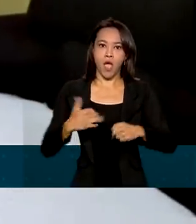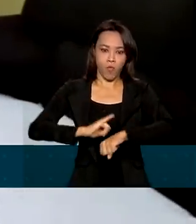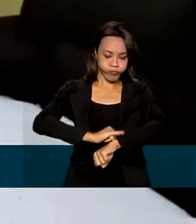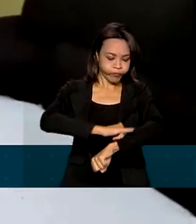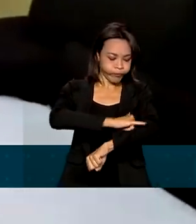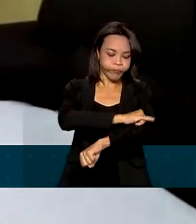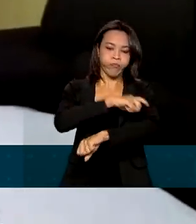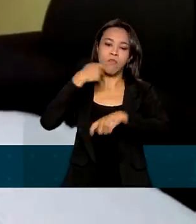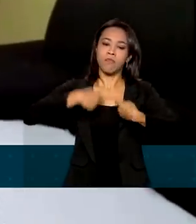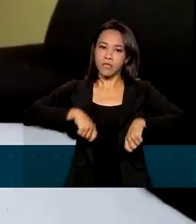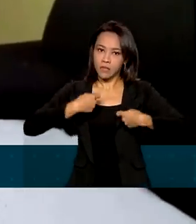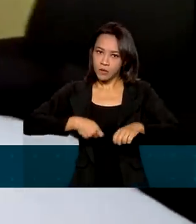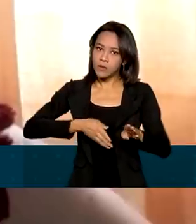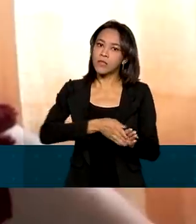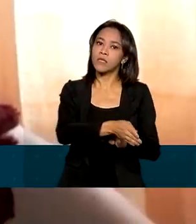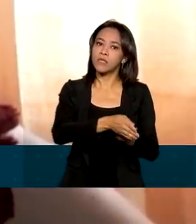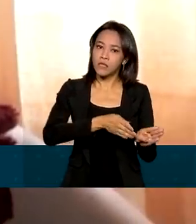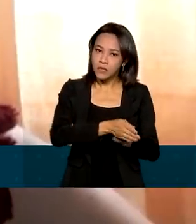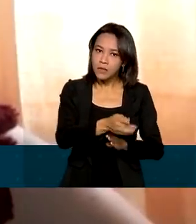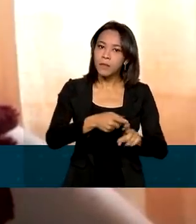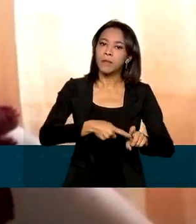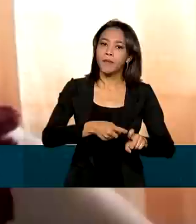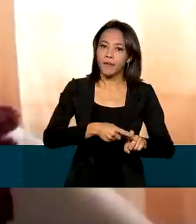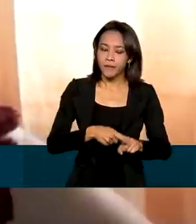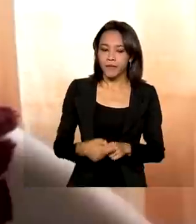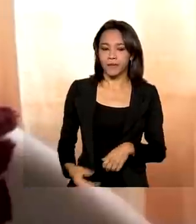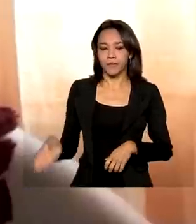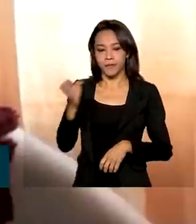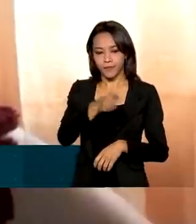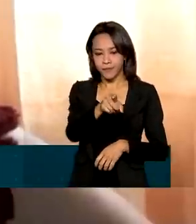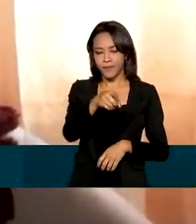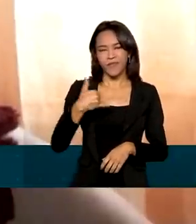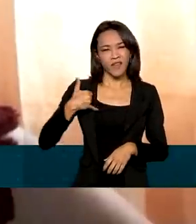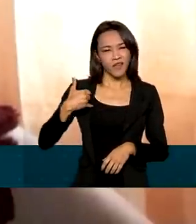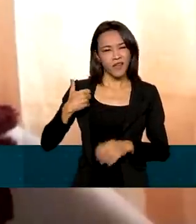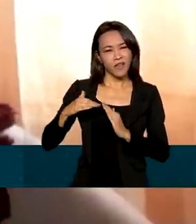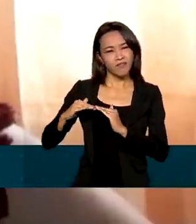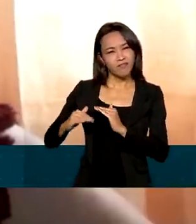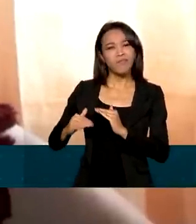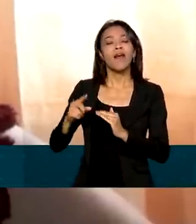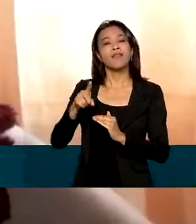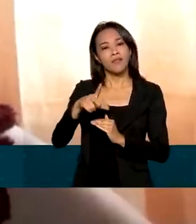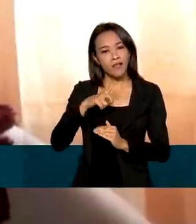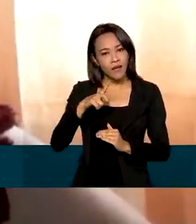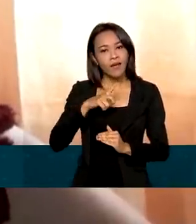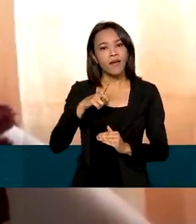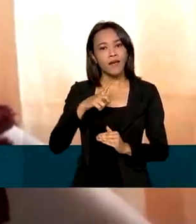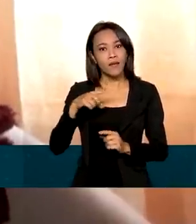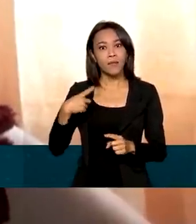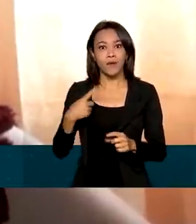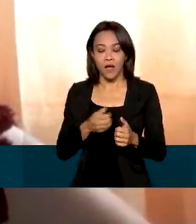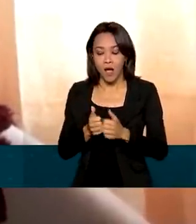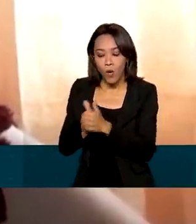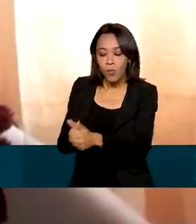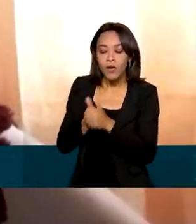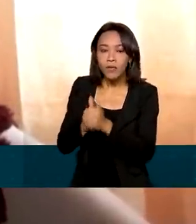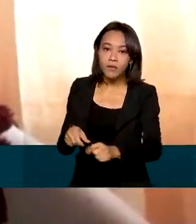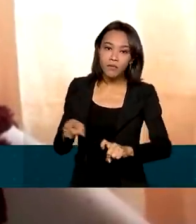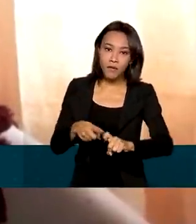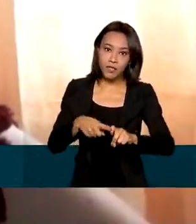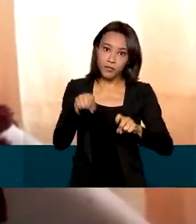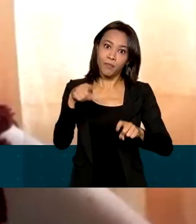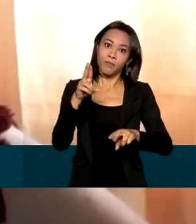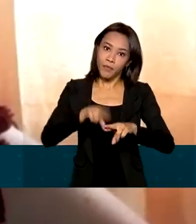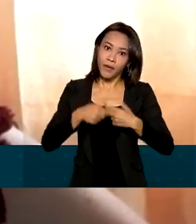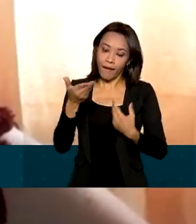acompanhada por médicos. Desde muito cedo, a Mariana é acompanhada por conta do sobrepeso dela e porque tem